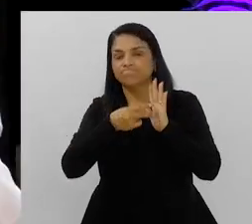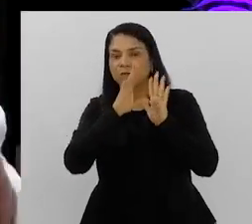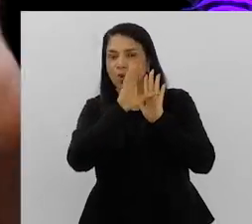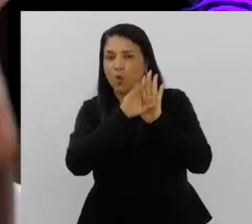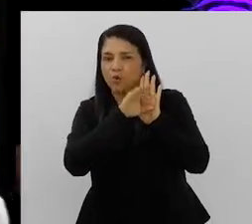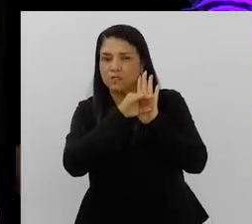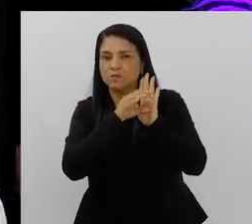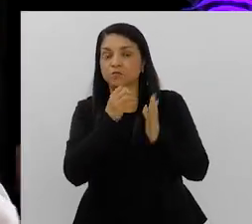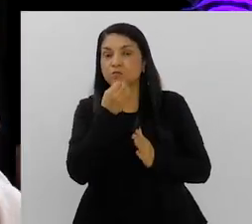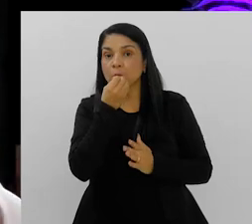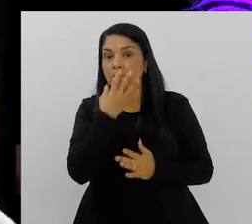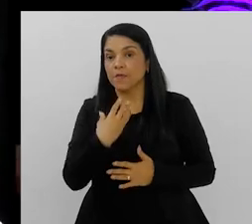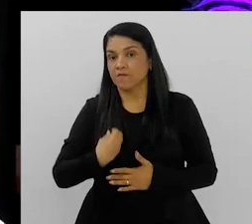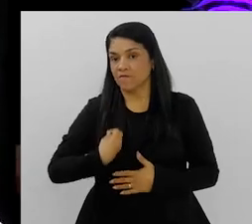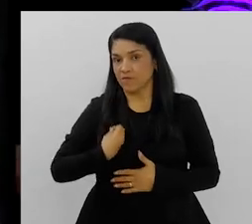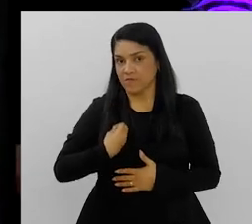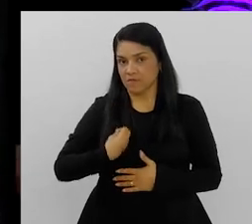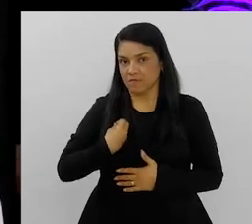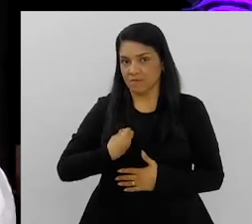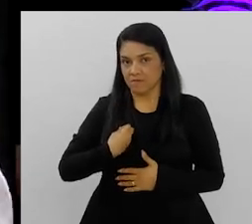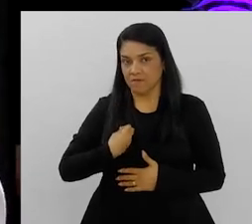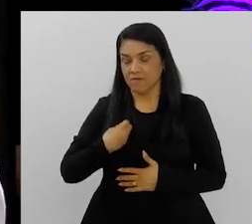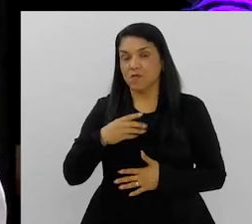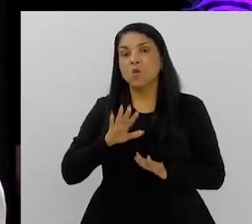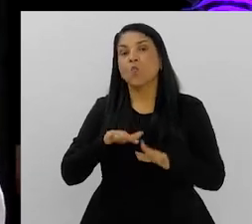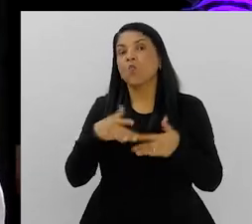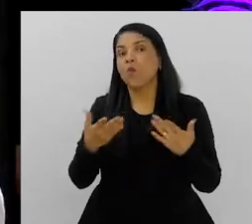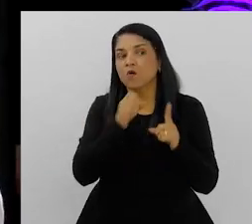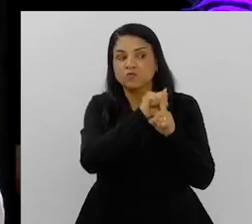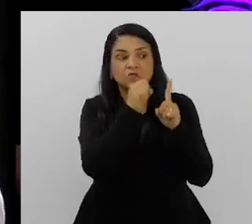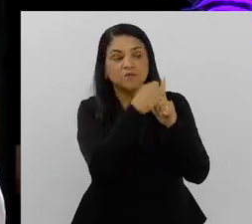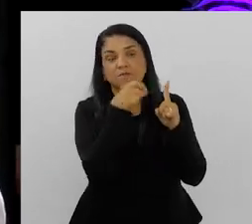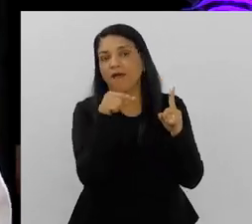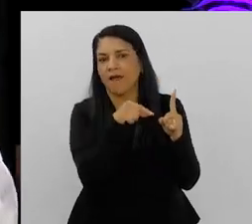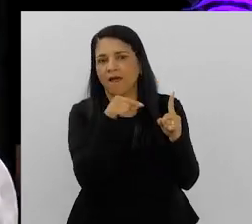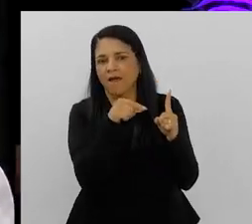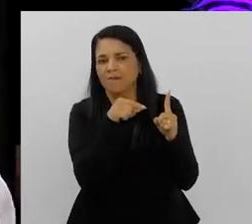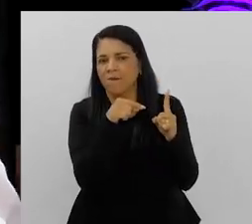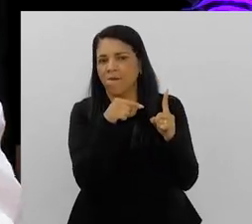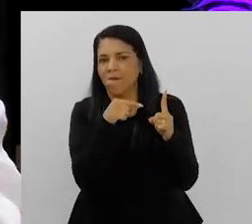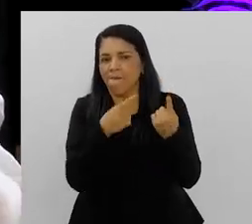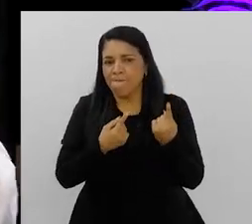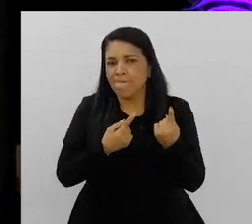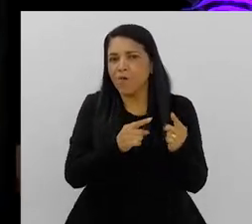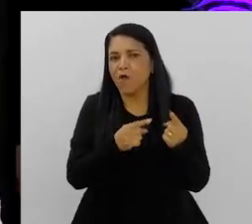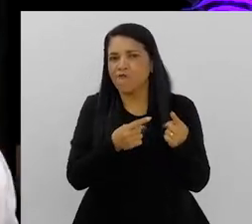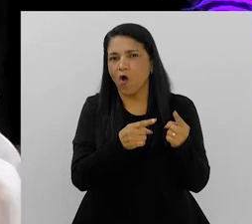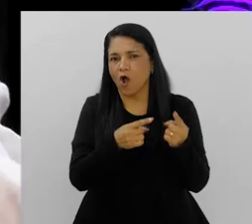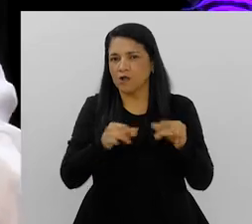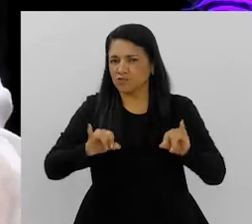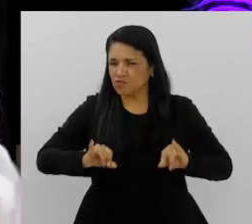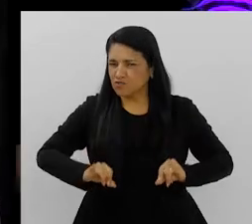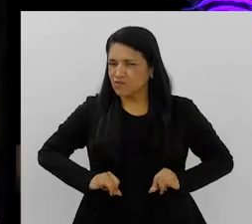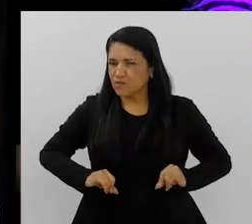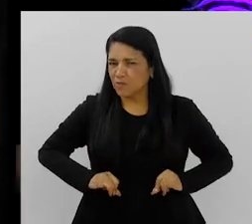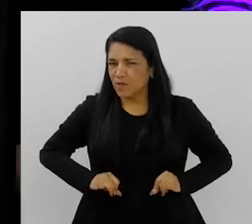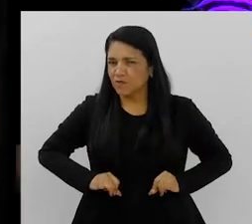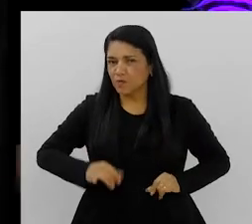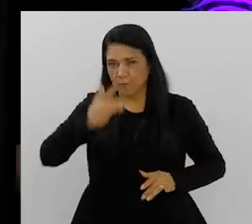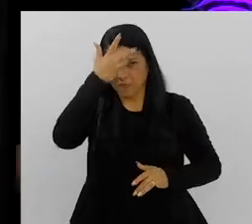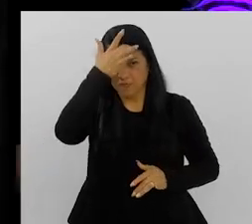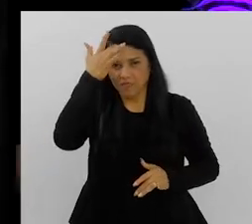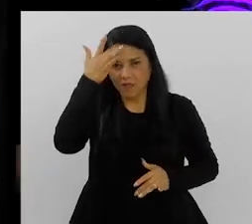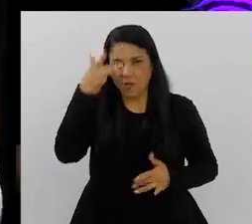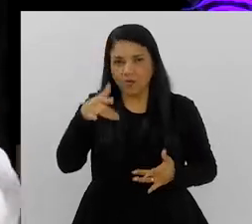do conceito de bem viver e de que sociedade a gente está falando. Da sociedade que provoca, Que produz o